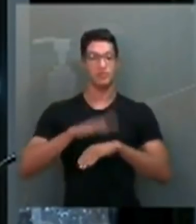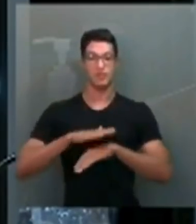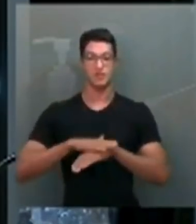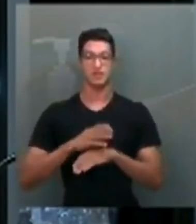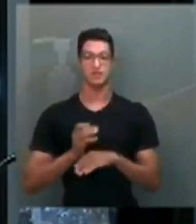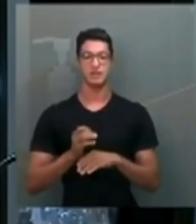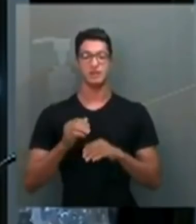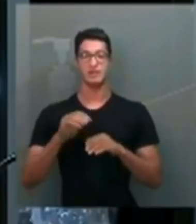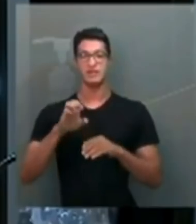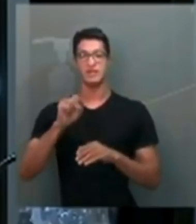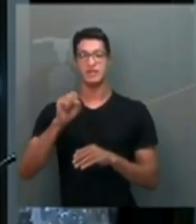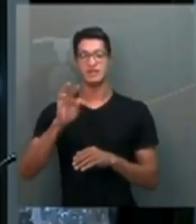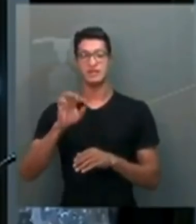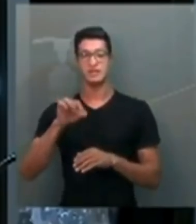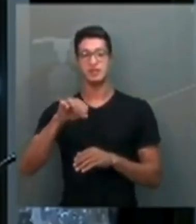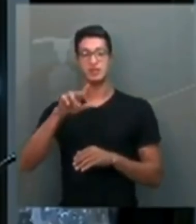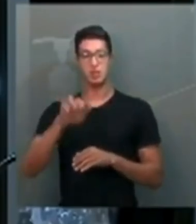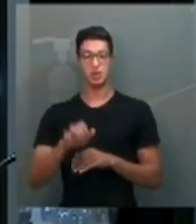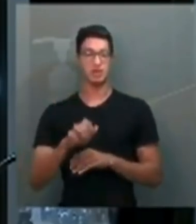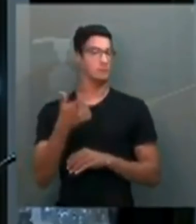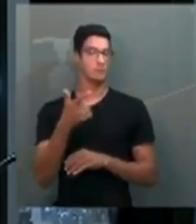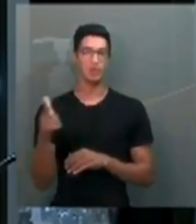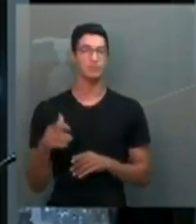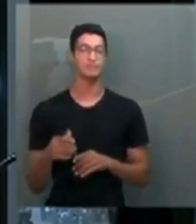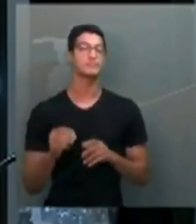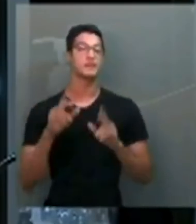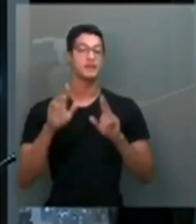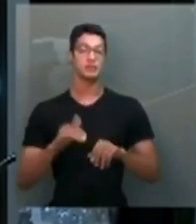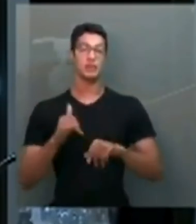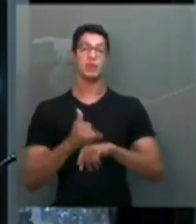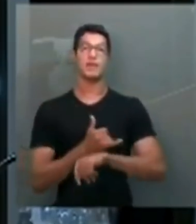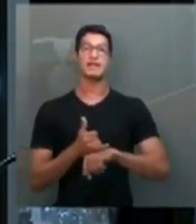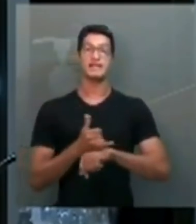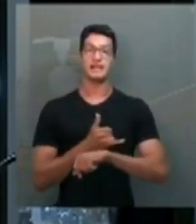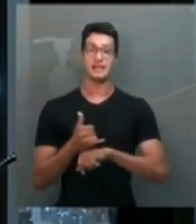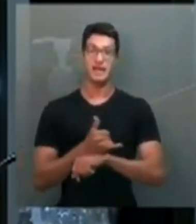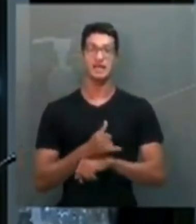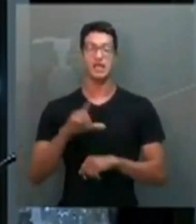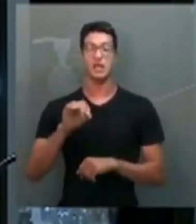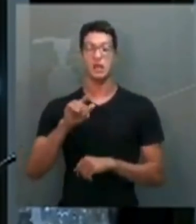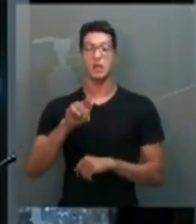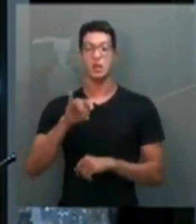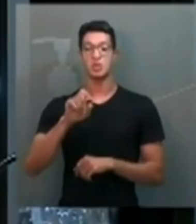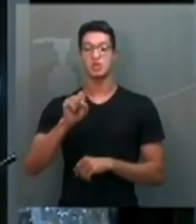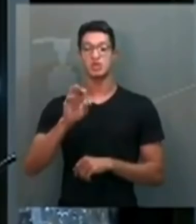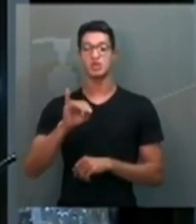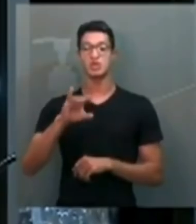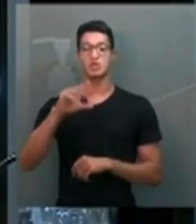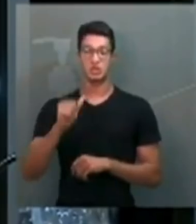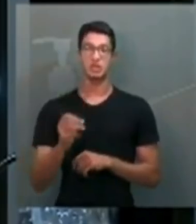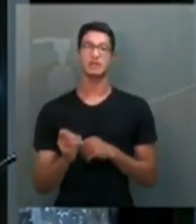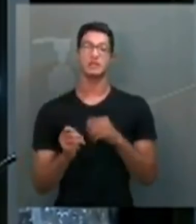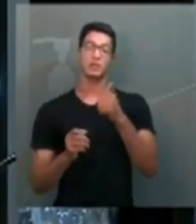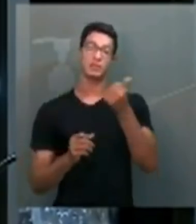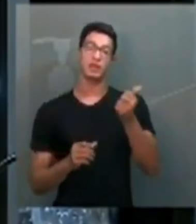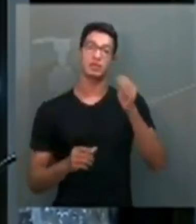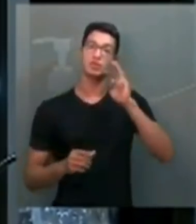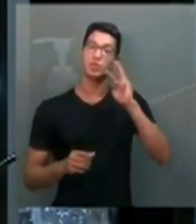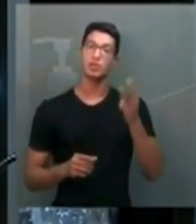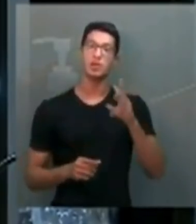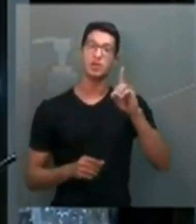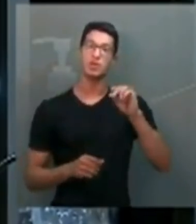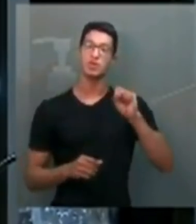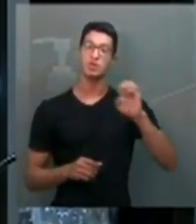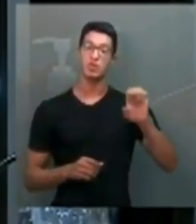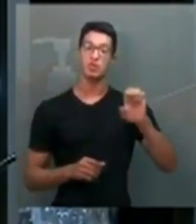estoque no Ministério. Então, isso é uma estratégia logística. Então, das 11 milhões de doses para